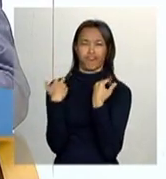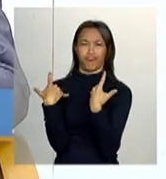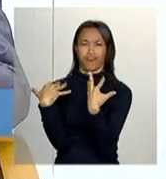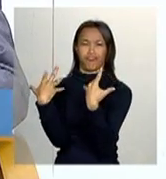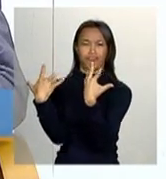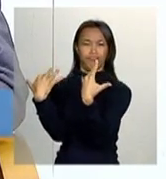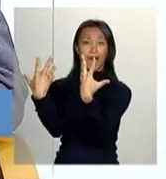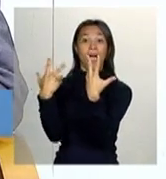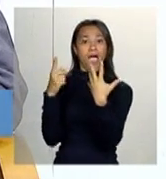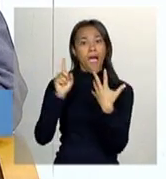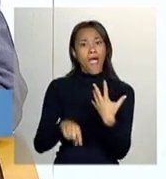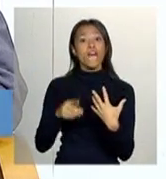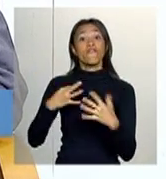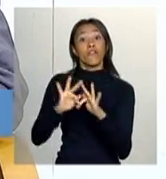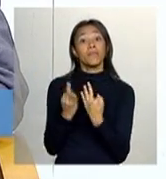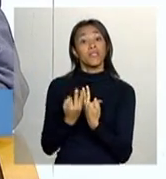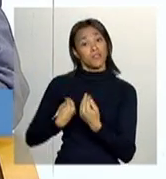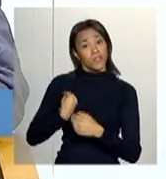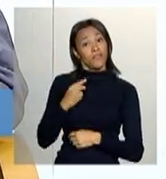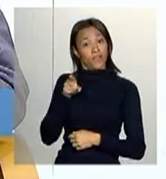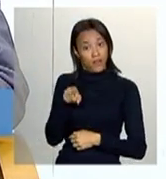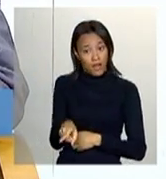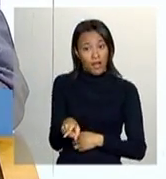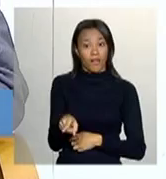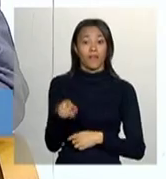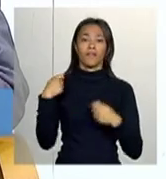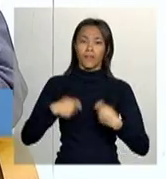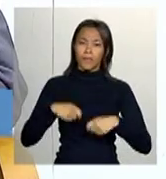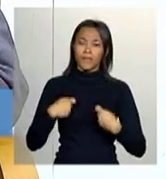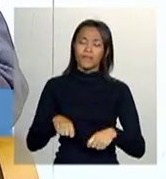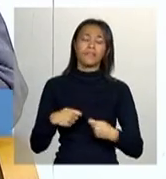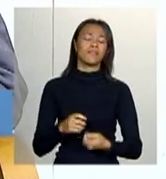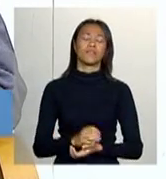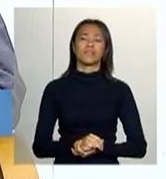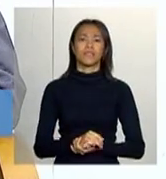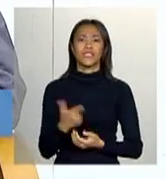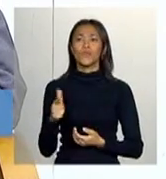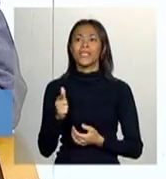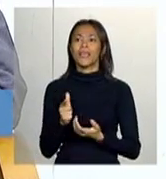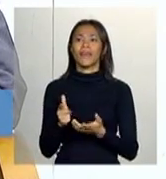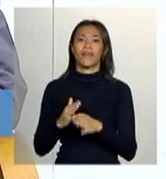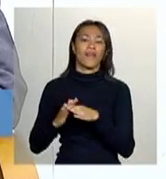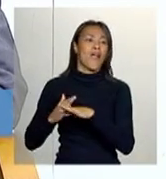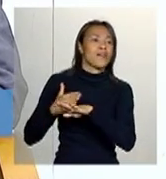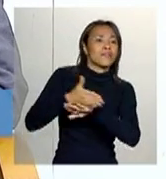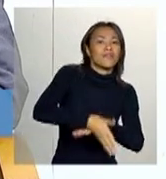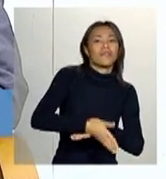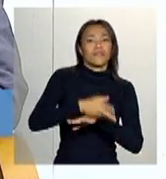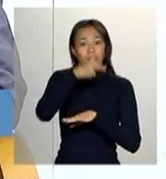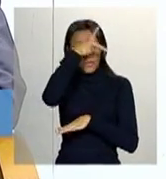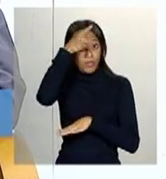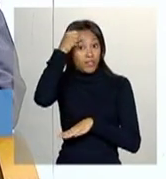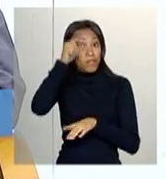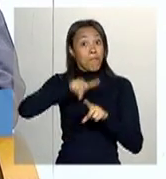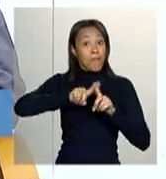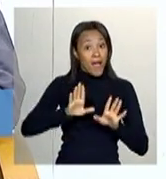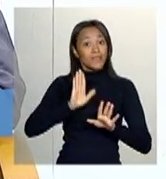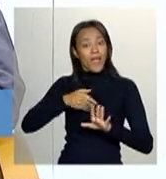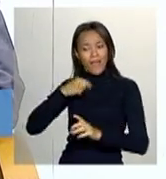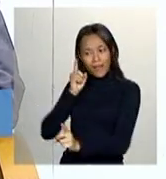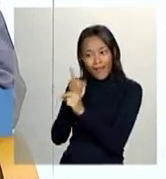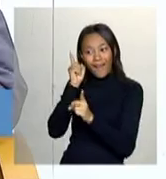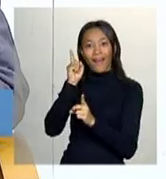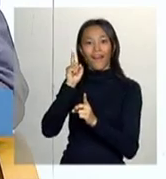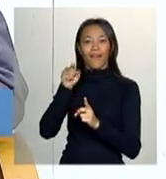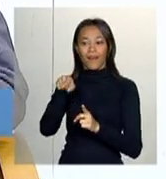são populações que vivem lá, que normalmente não têm acesso à sede dos municípios, mas que são identificadas no momento